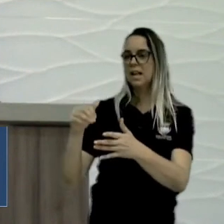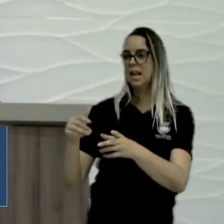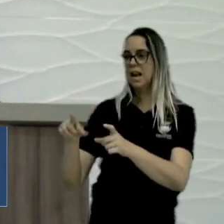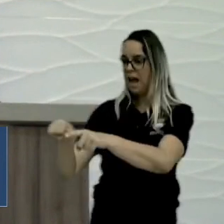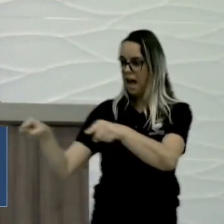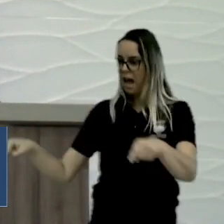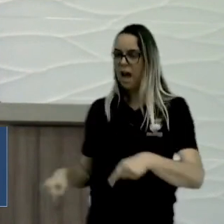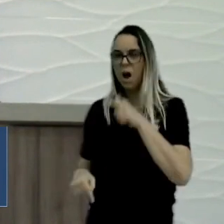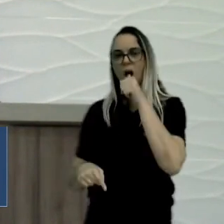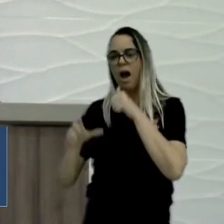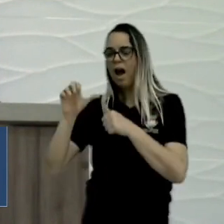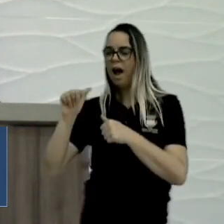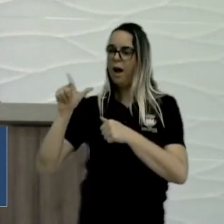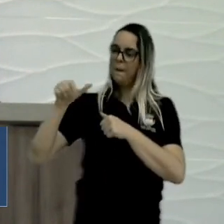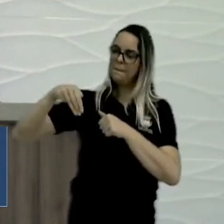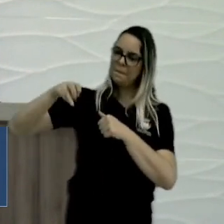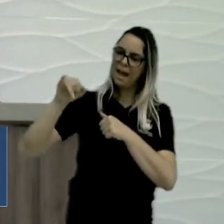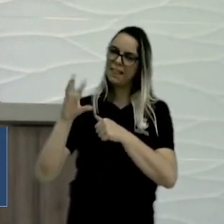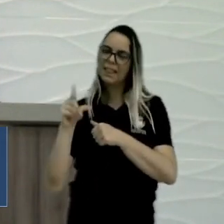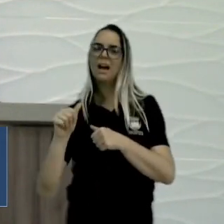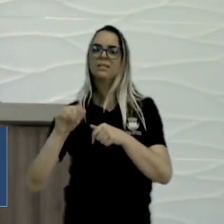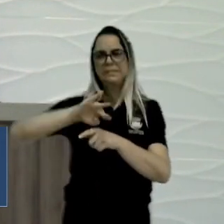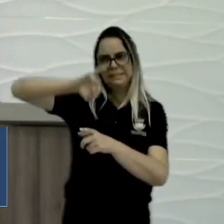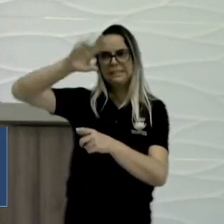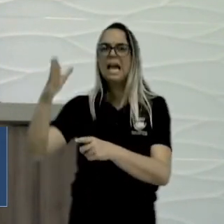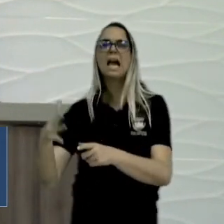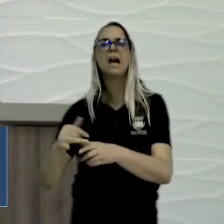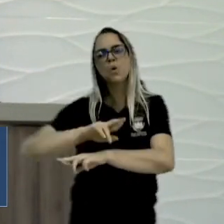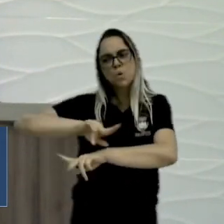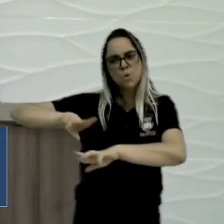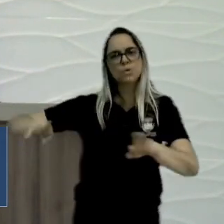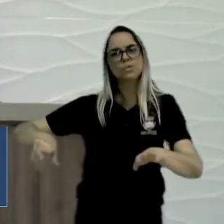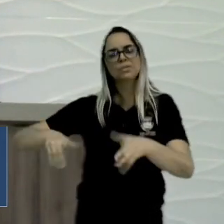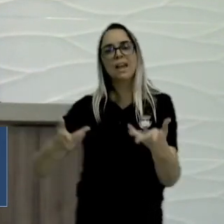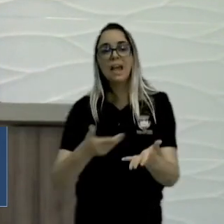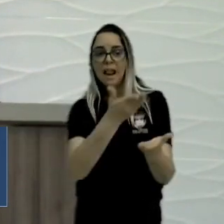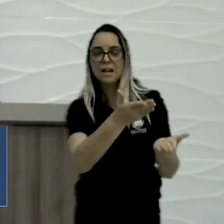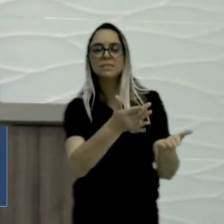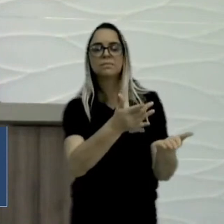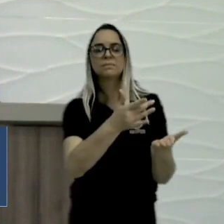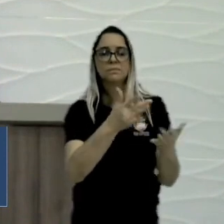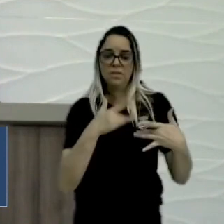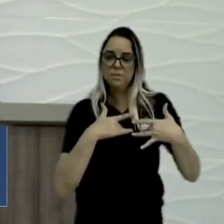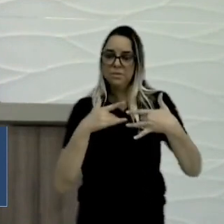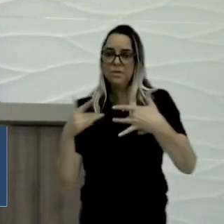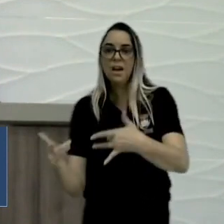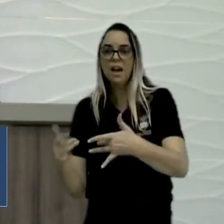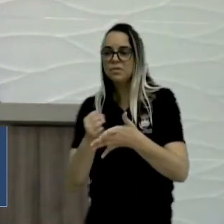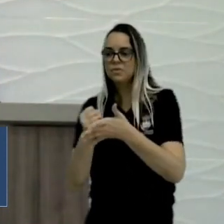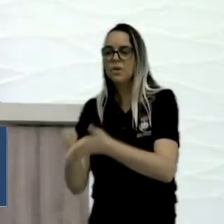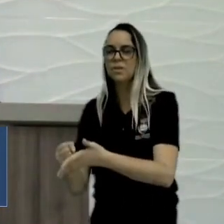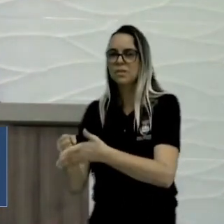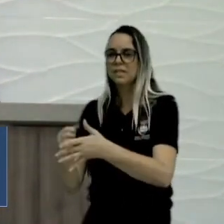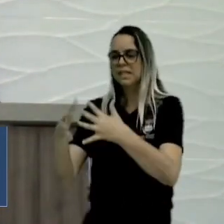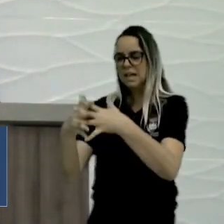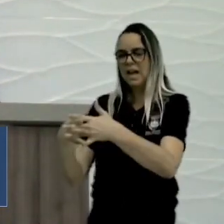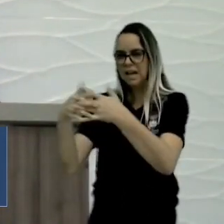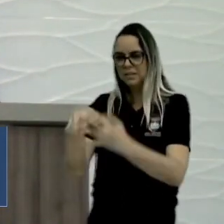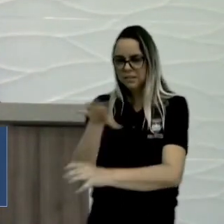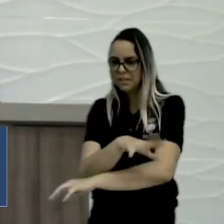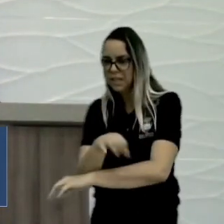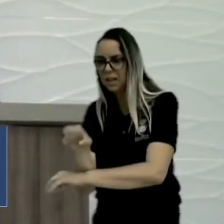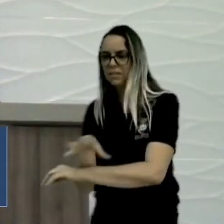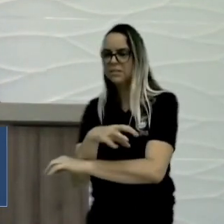na Serra, onde o mesmo disponibilizou suas máquinas, uma PC, uma rede de escavadeira, pá